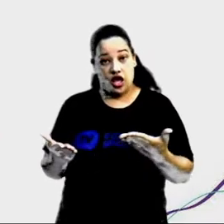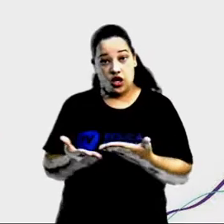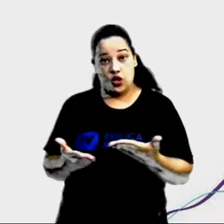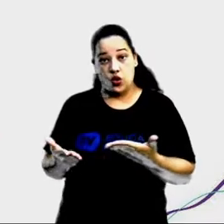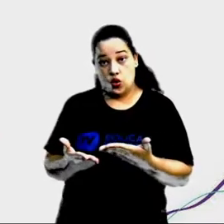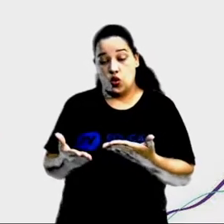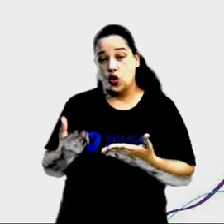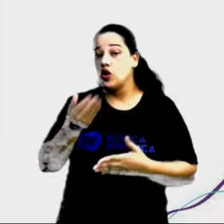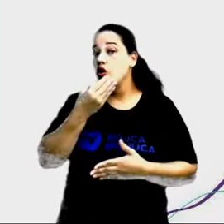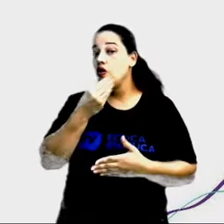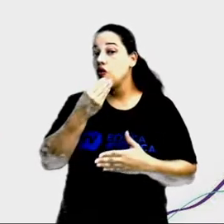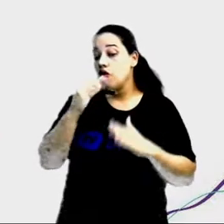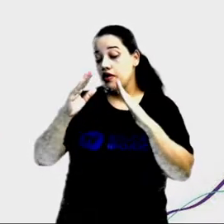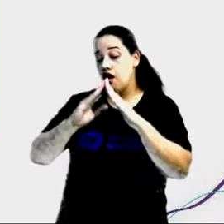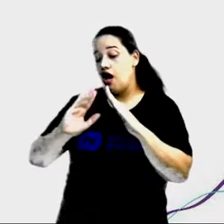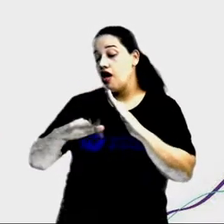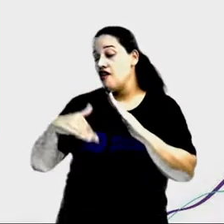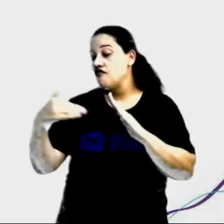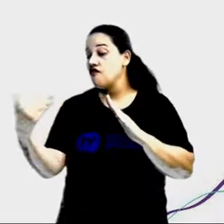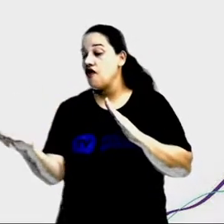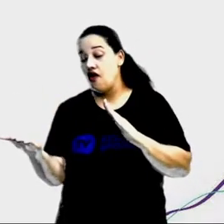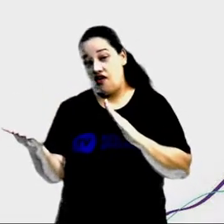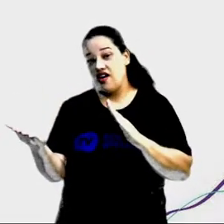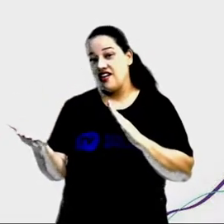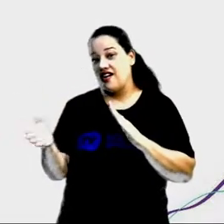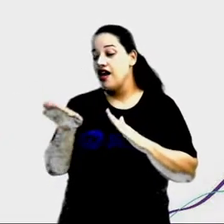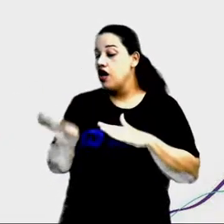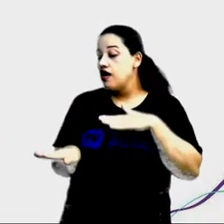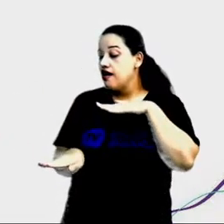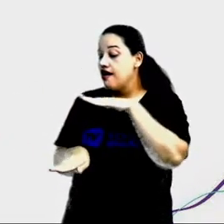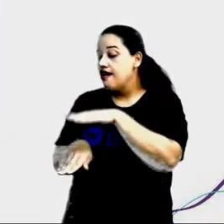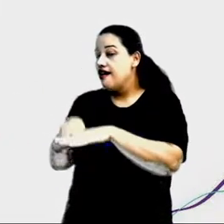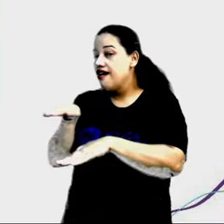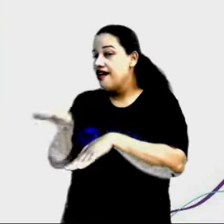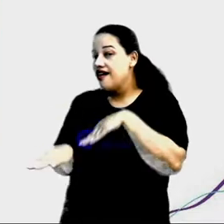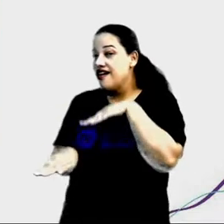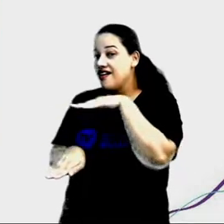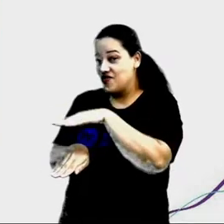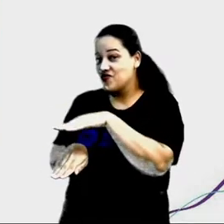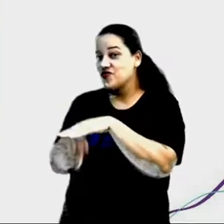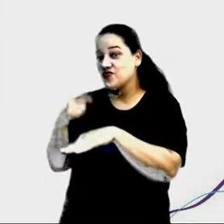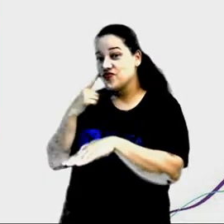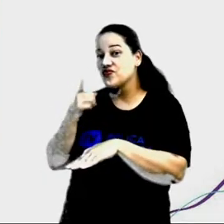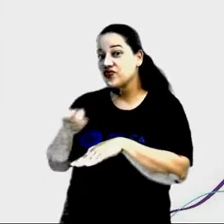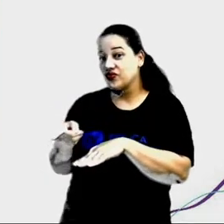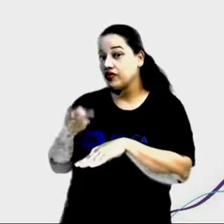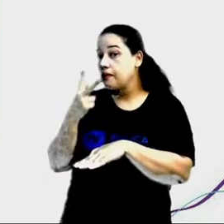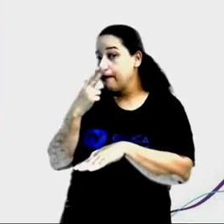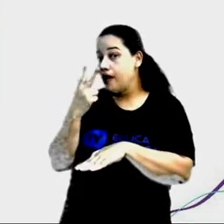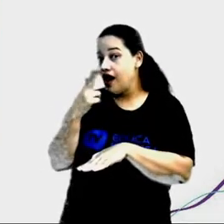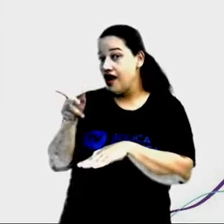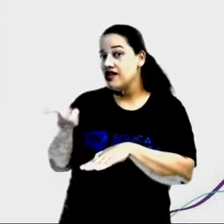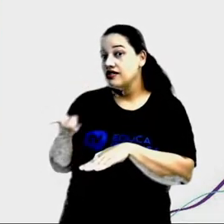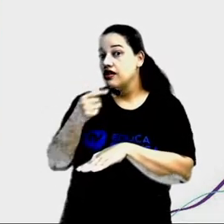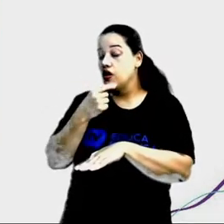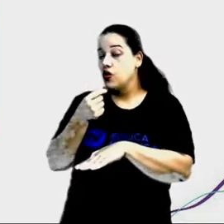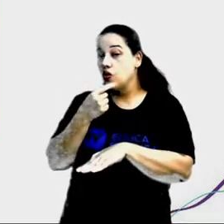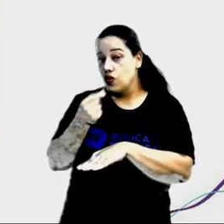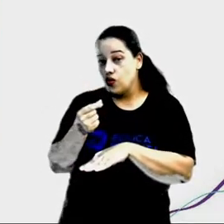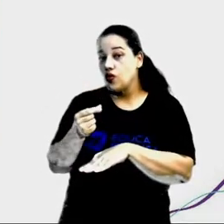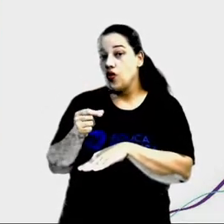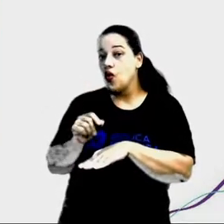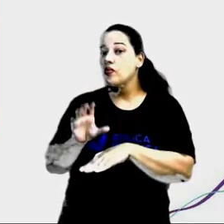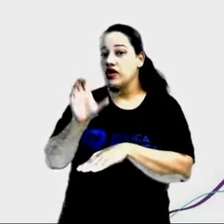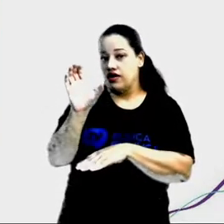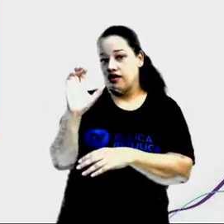fora de casa. Olha a direção das pegadas. Parece que esse homem pegou uma fruta na